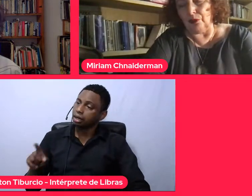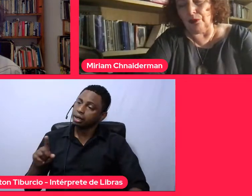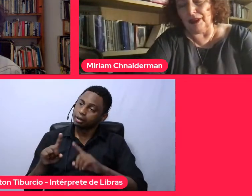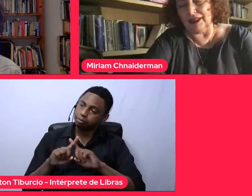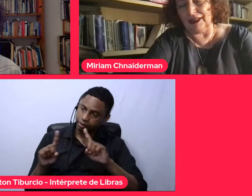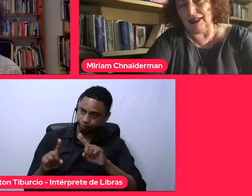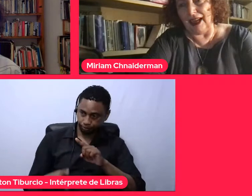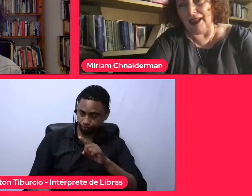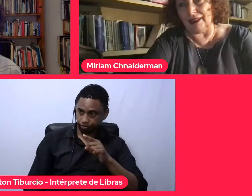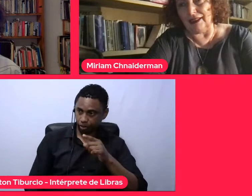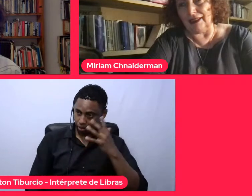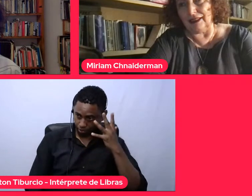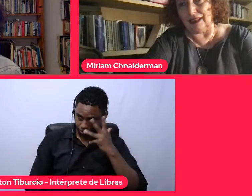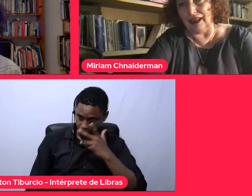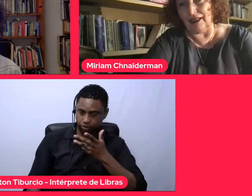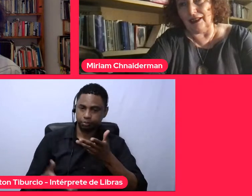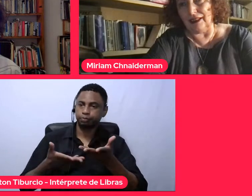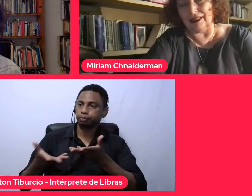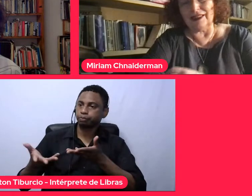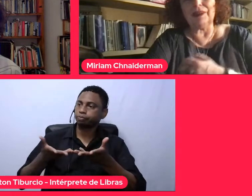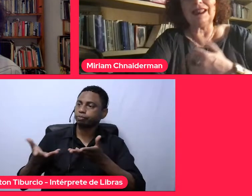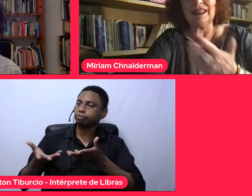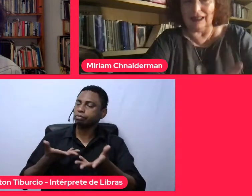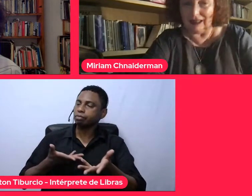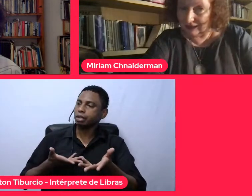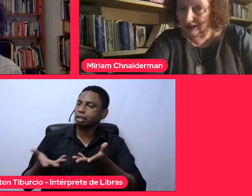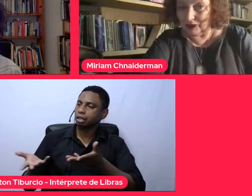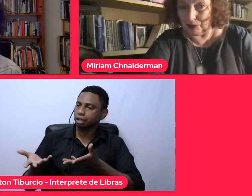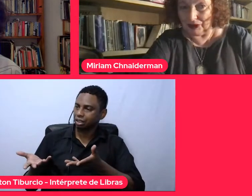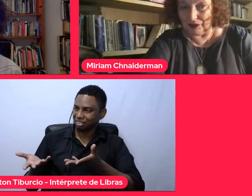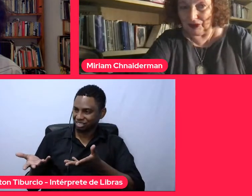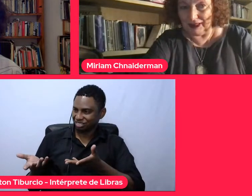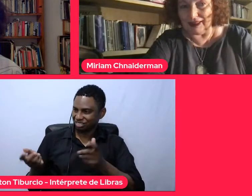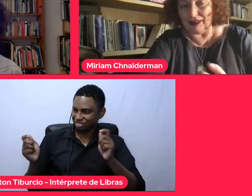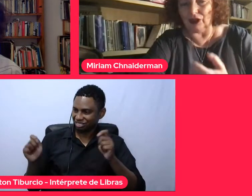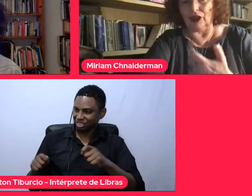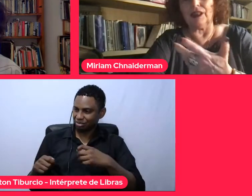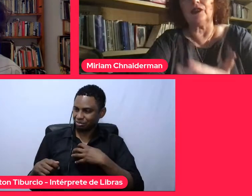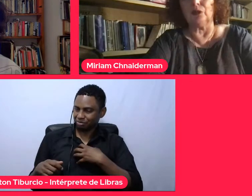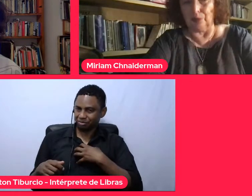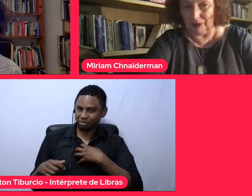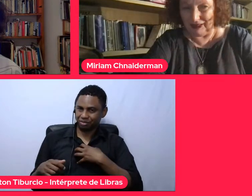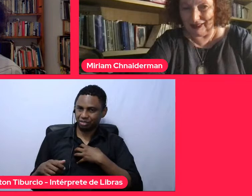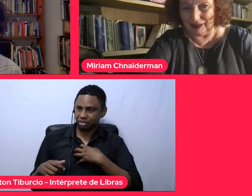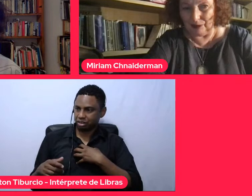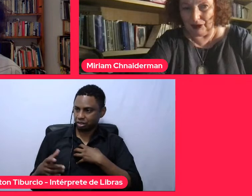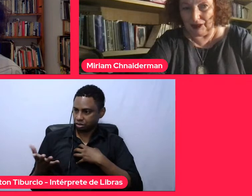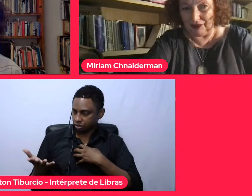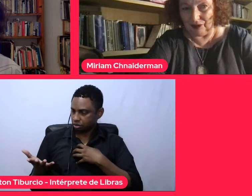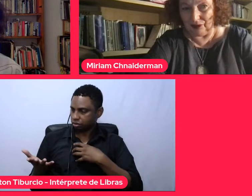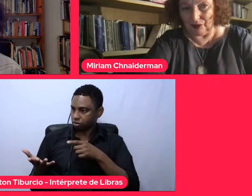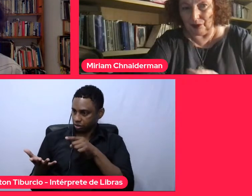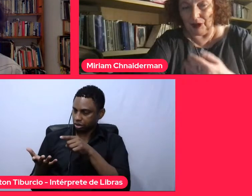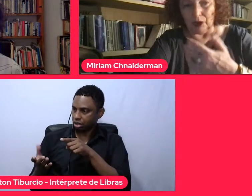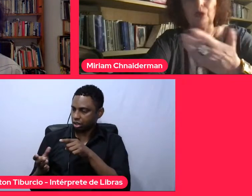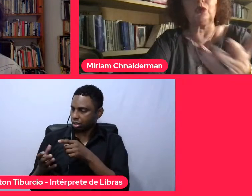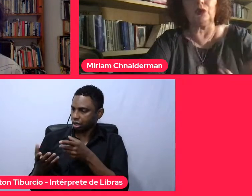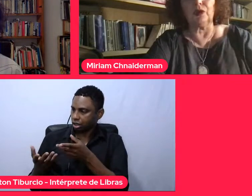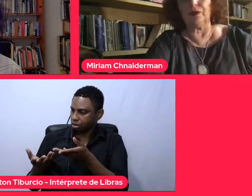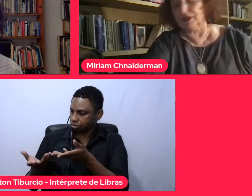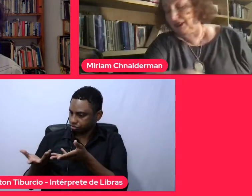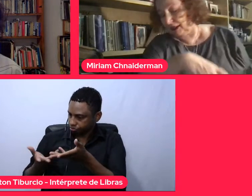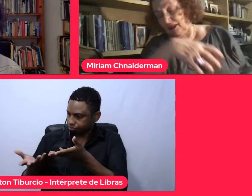essa cumplicidade é transmitida na esposa, você se torna cúmplice também no